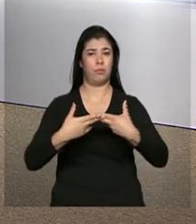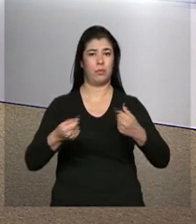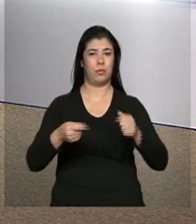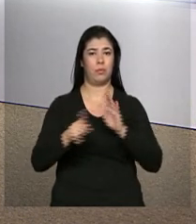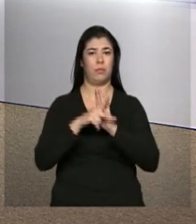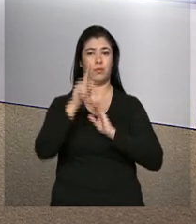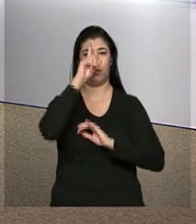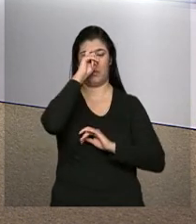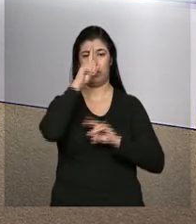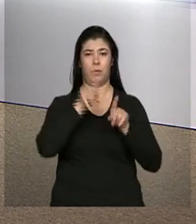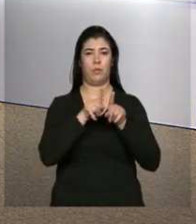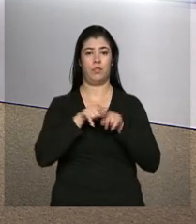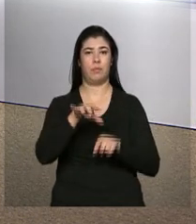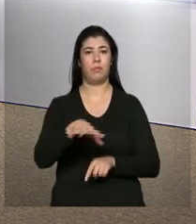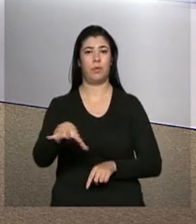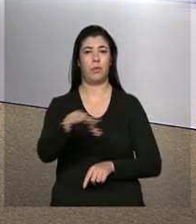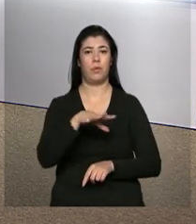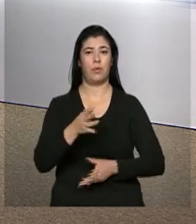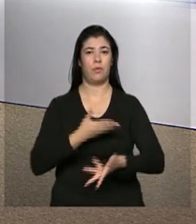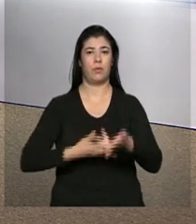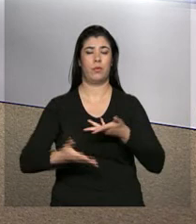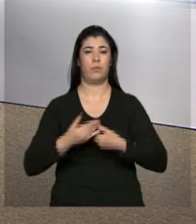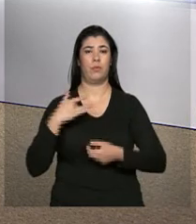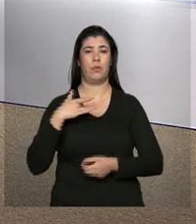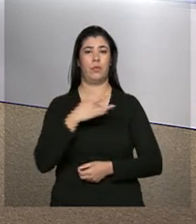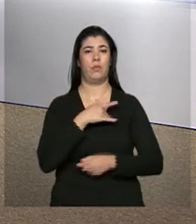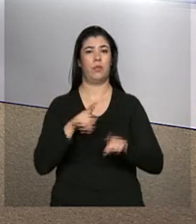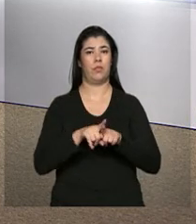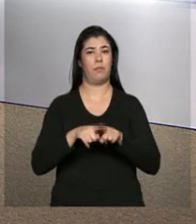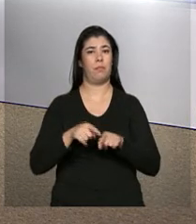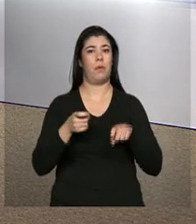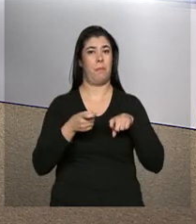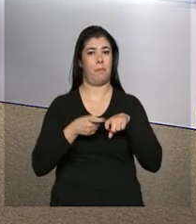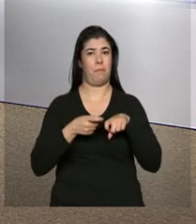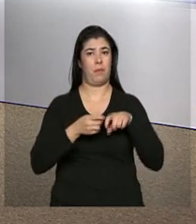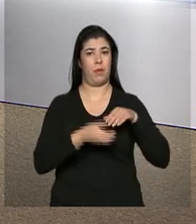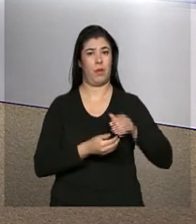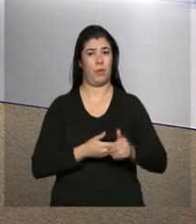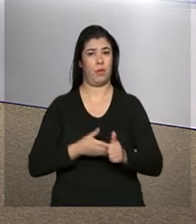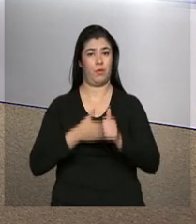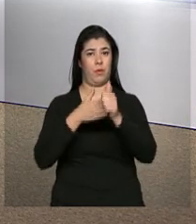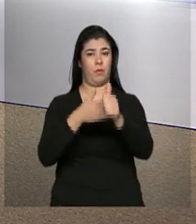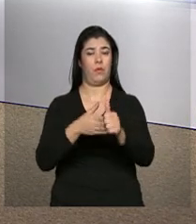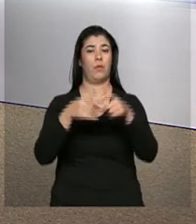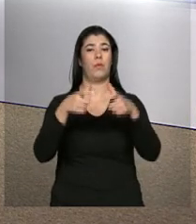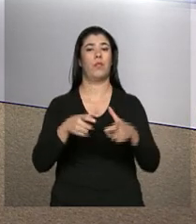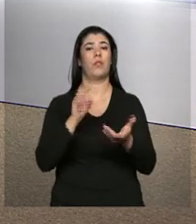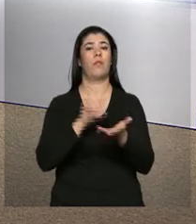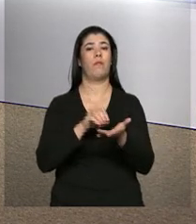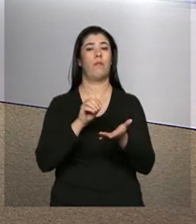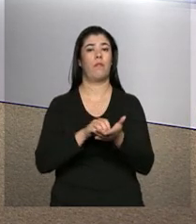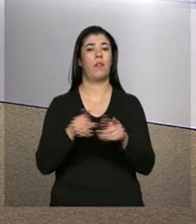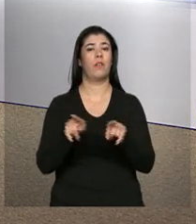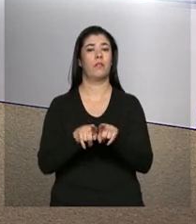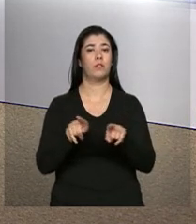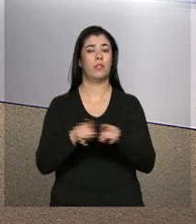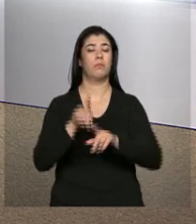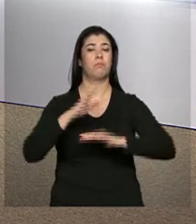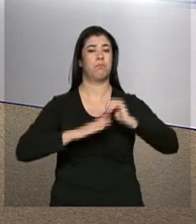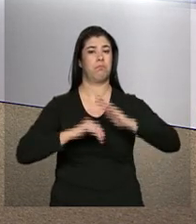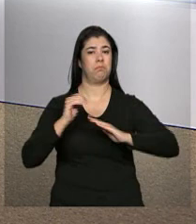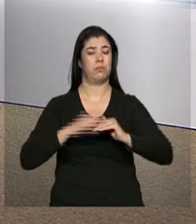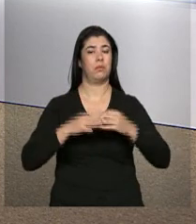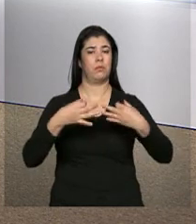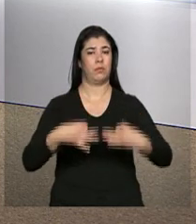hospitais e unidades de saúde e médicos estão sendo levados para regiões onde há escassez ou até mesmo ausência de